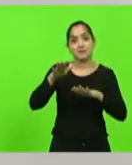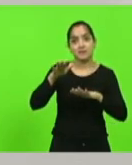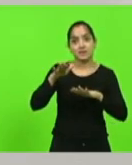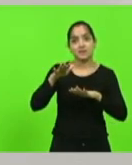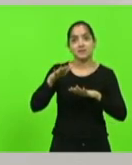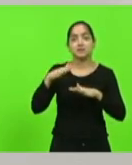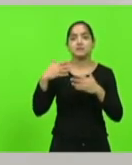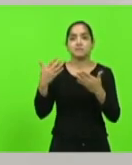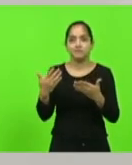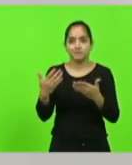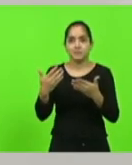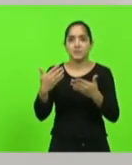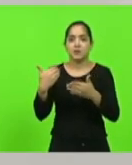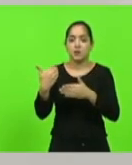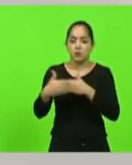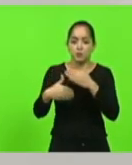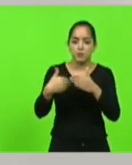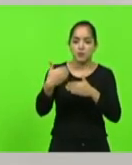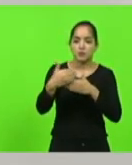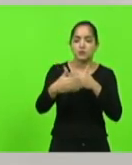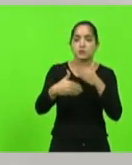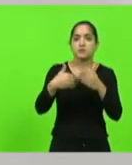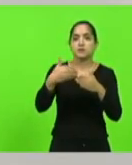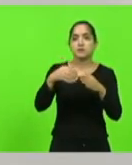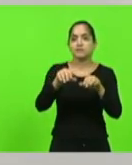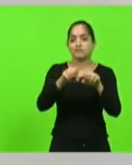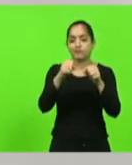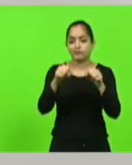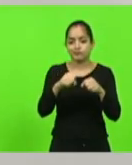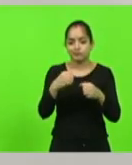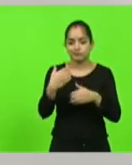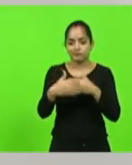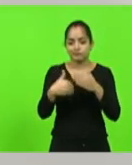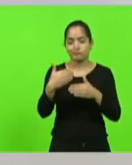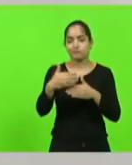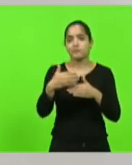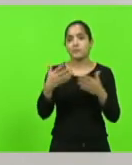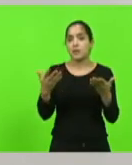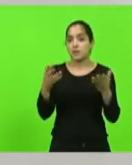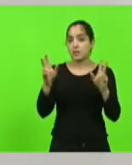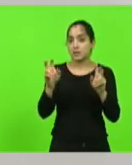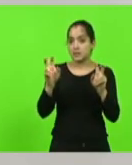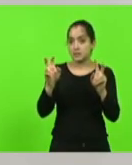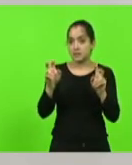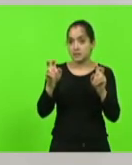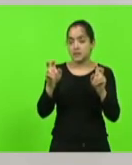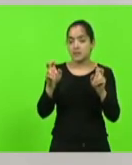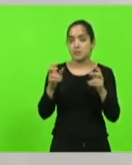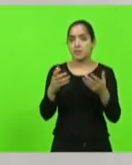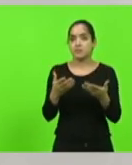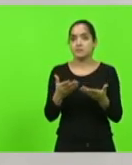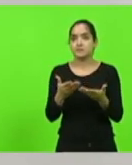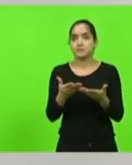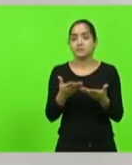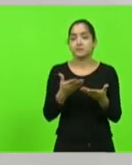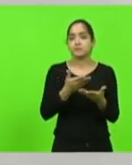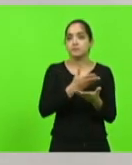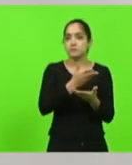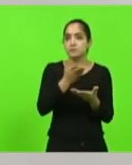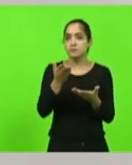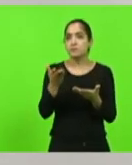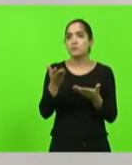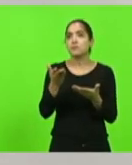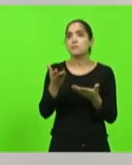processo político as destrói. eu trago aqui um tema para falar com vocês que